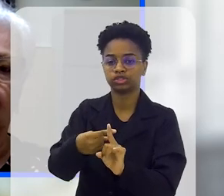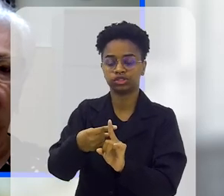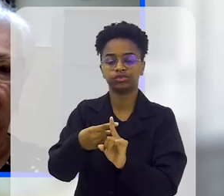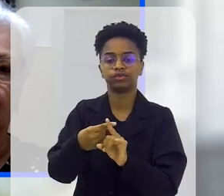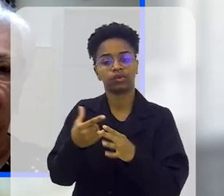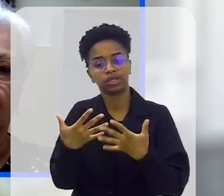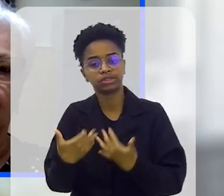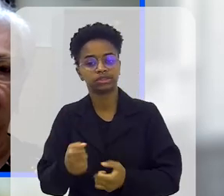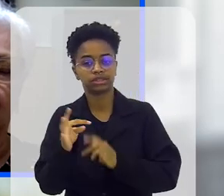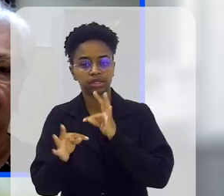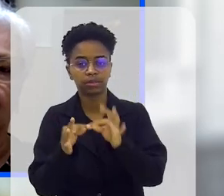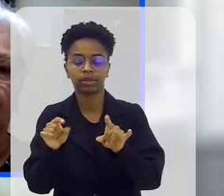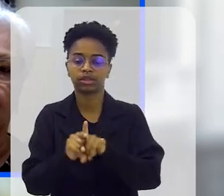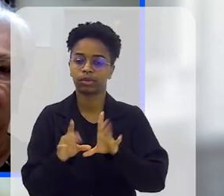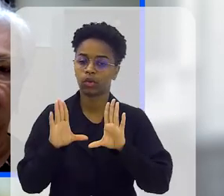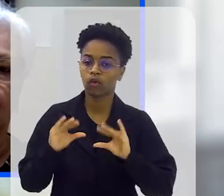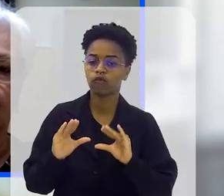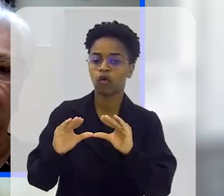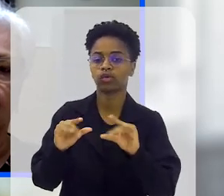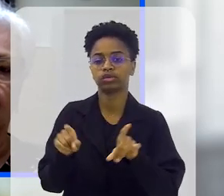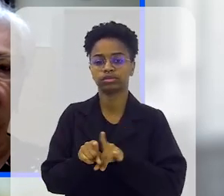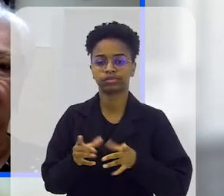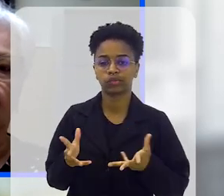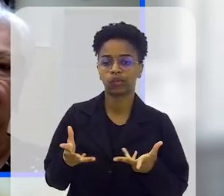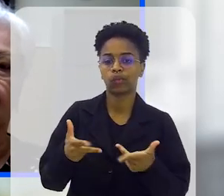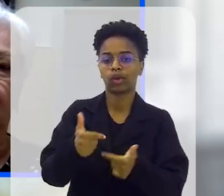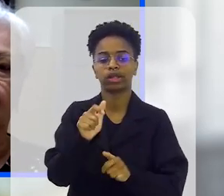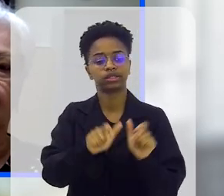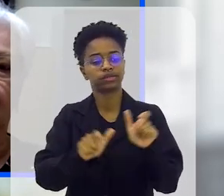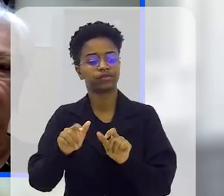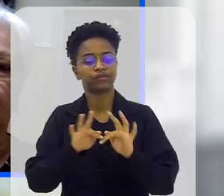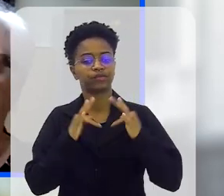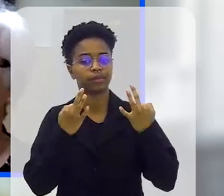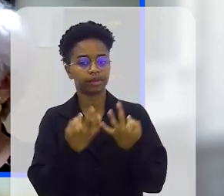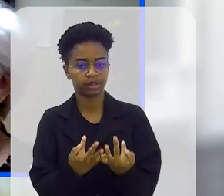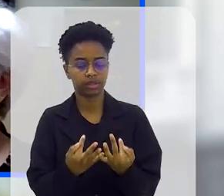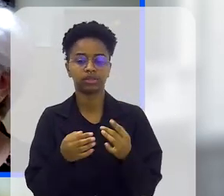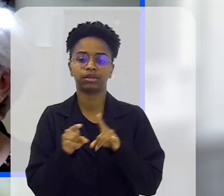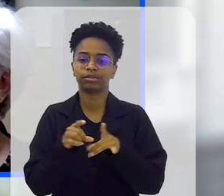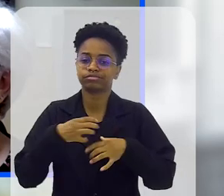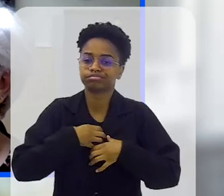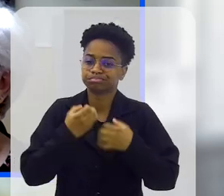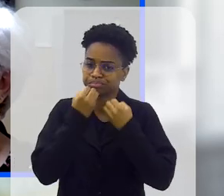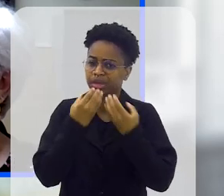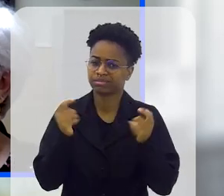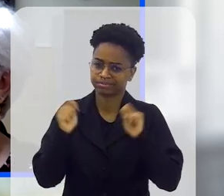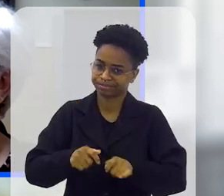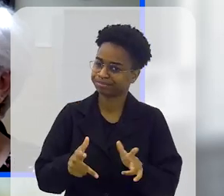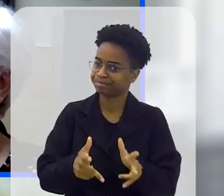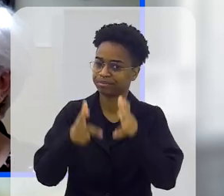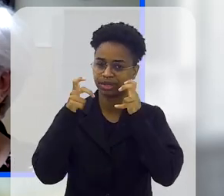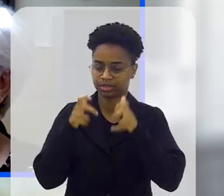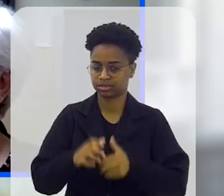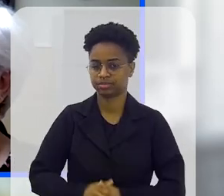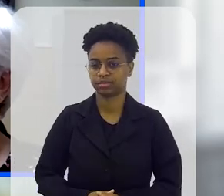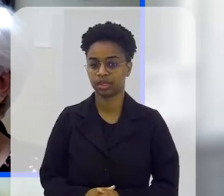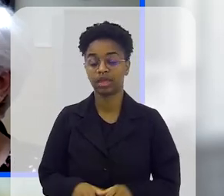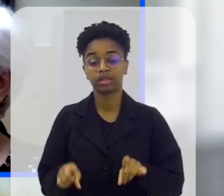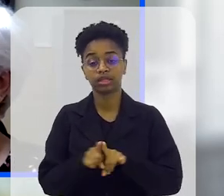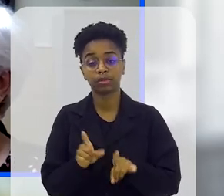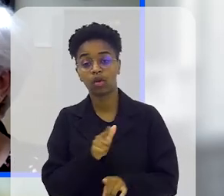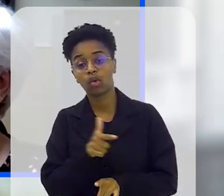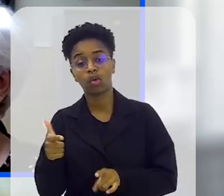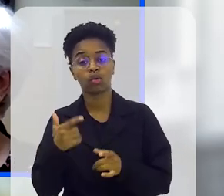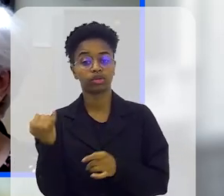tratamento e no conforto e na qualidade dessa família, do bem-estar dessa família é muito perceptível. Outra coisa